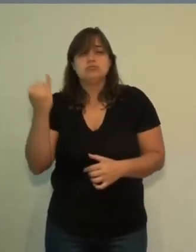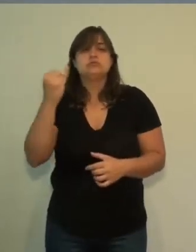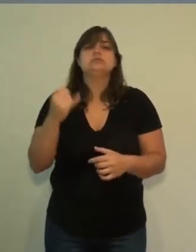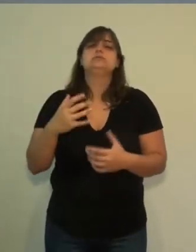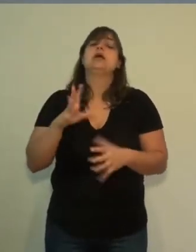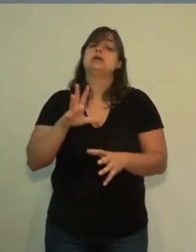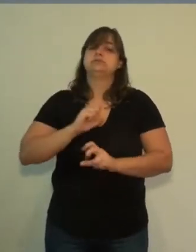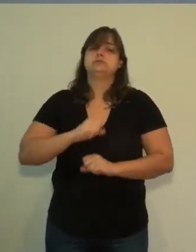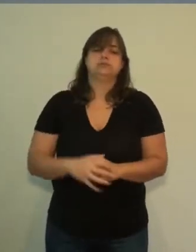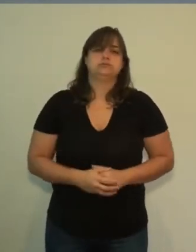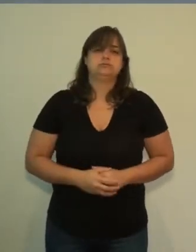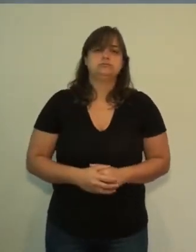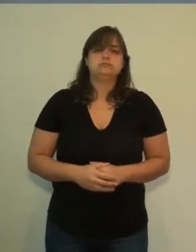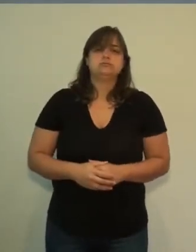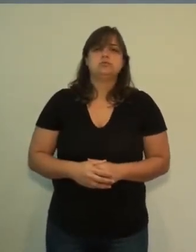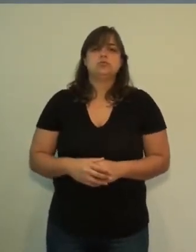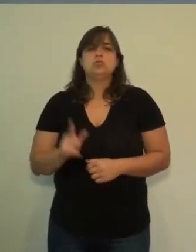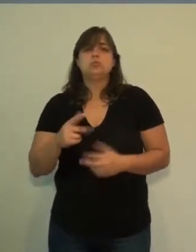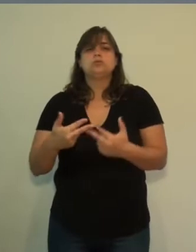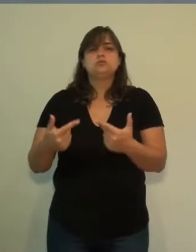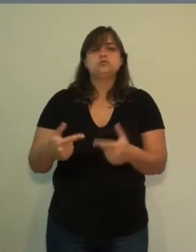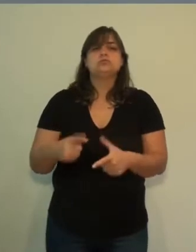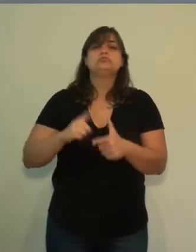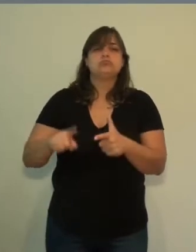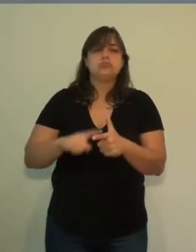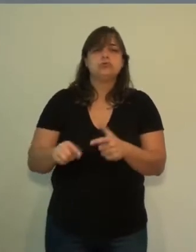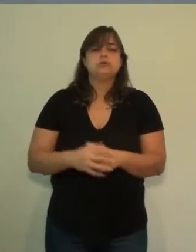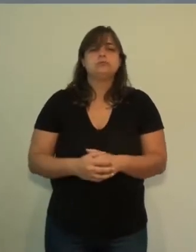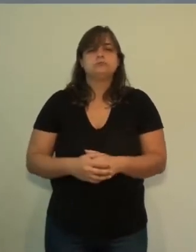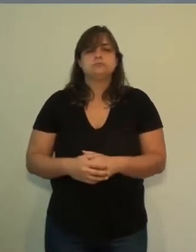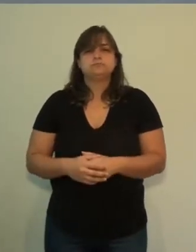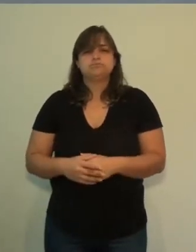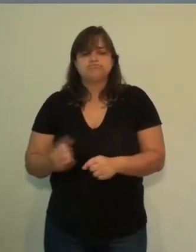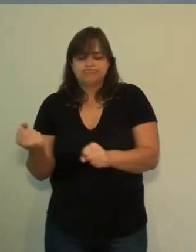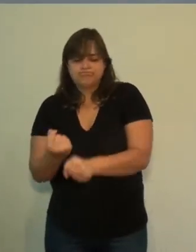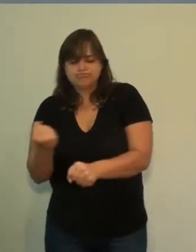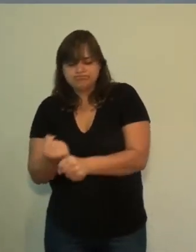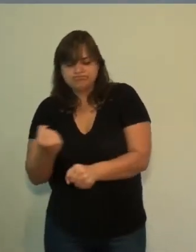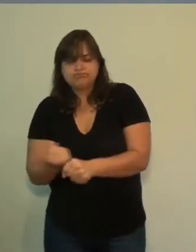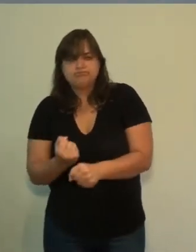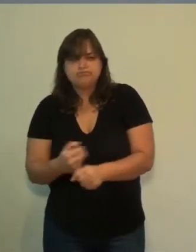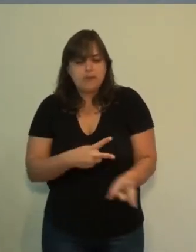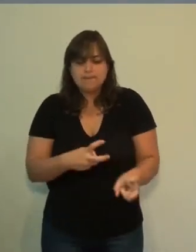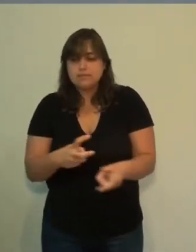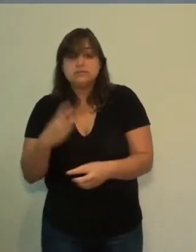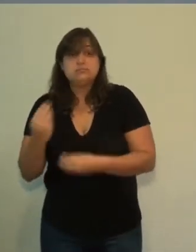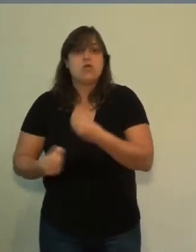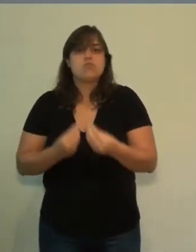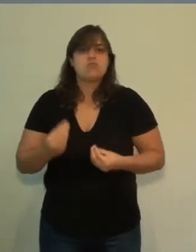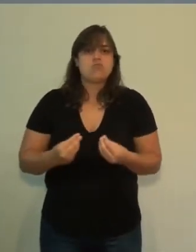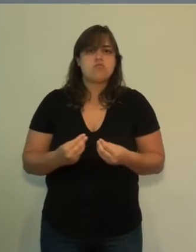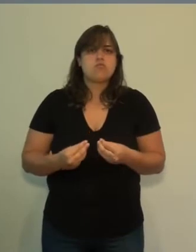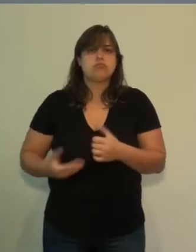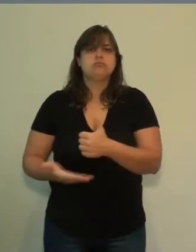concordasse. Quando a obra começou, uma das primeiras coisas que a gente enfrentou foi escavar a lateral da Catedral para identificar como eram as